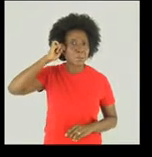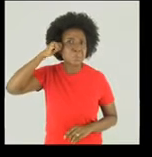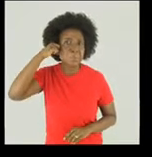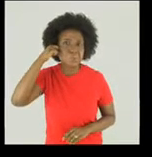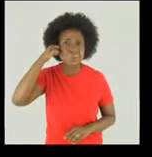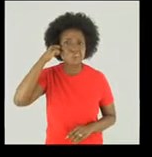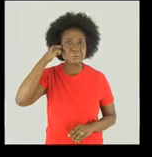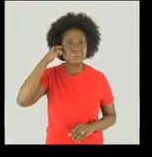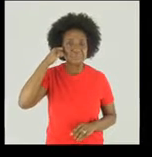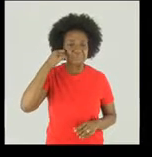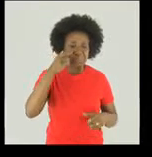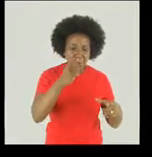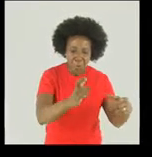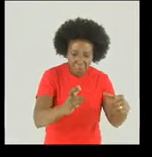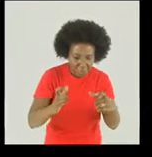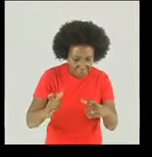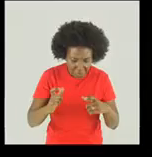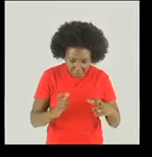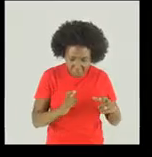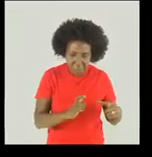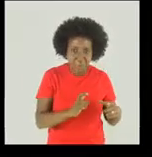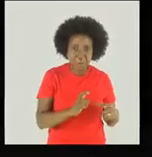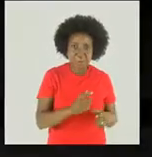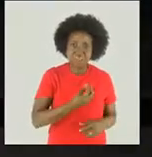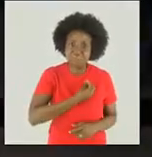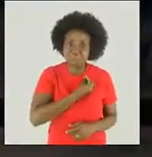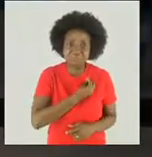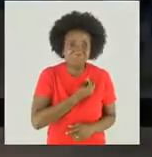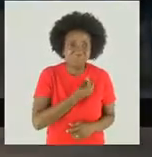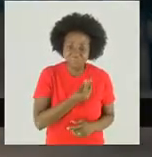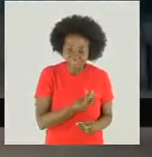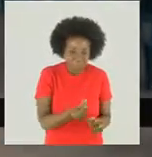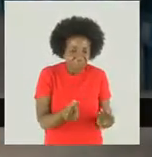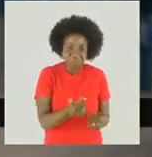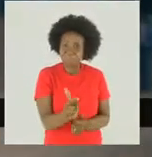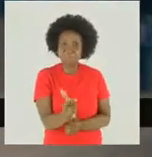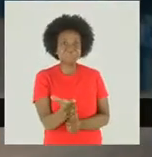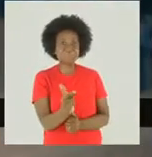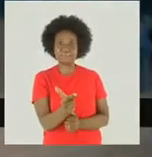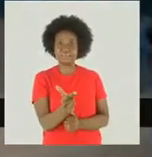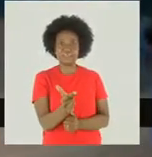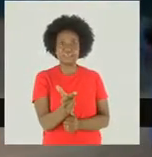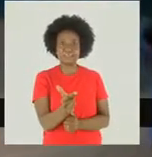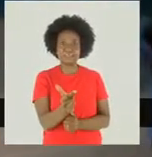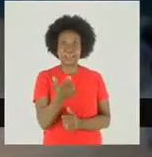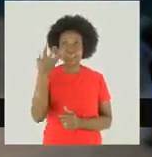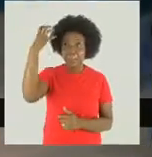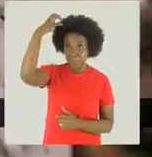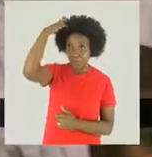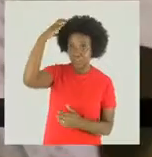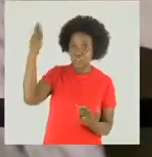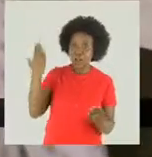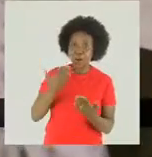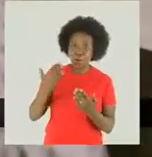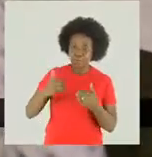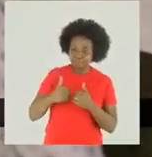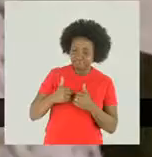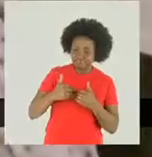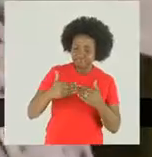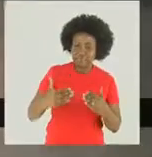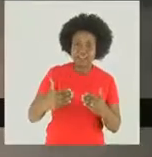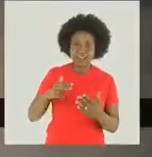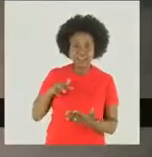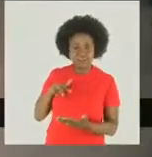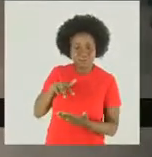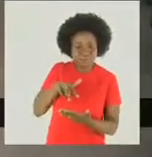gente não sabe onde está, que a gente não sabe como vive. E você hoje abriu aqui um espaço de